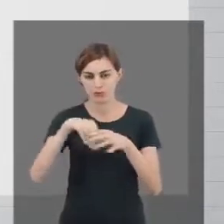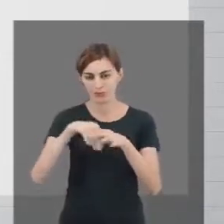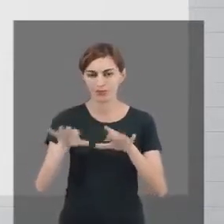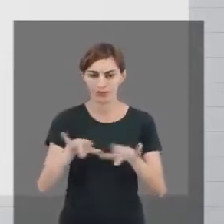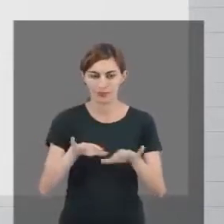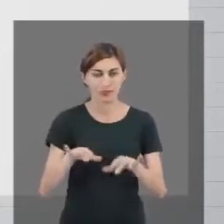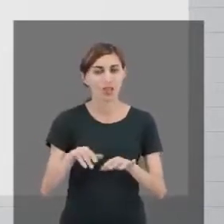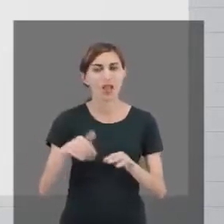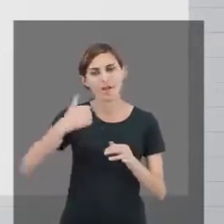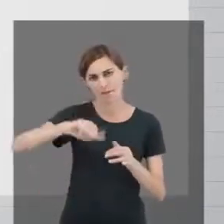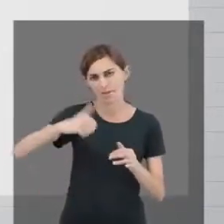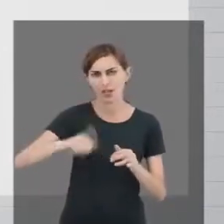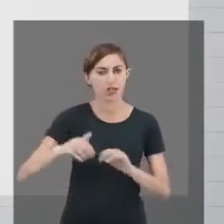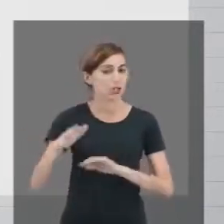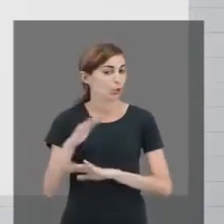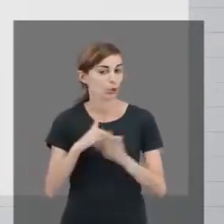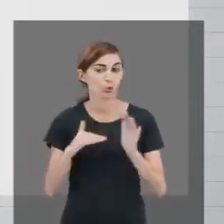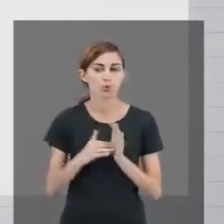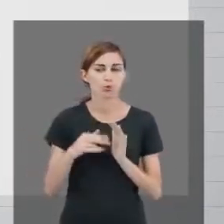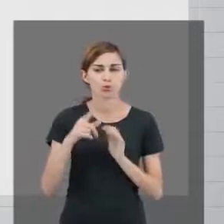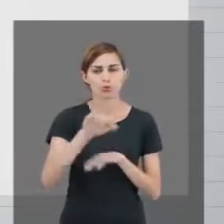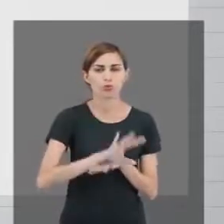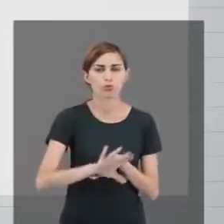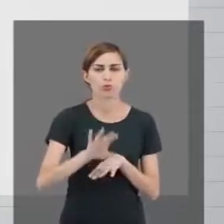inteiro que você cursou.